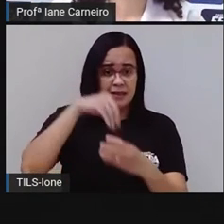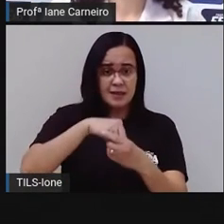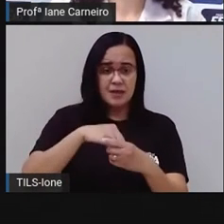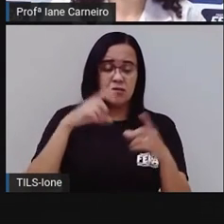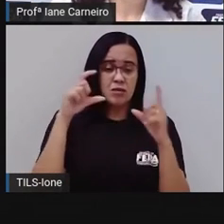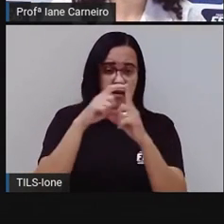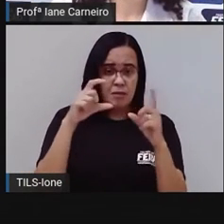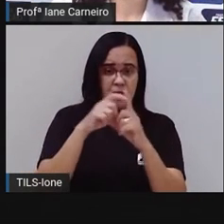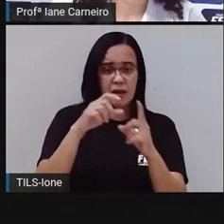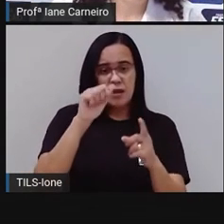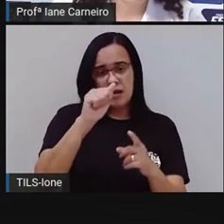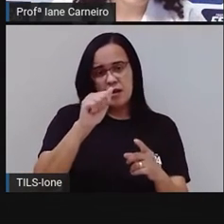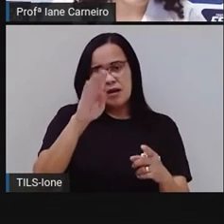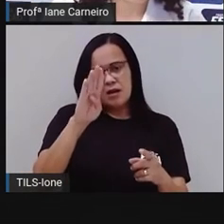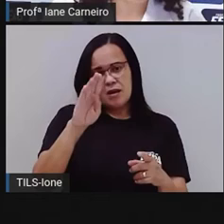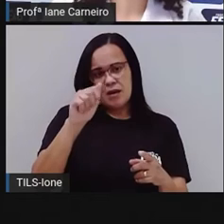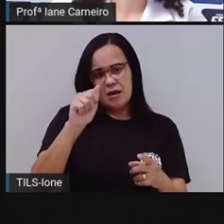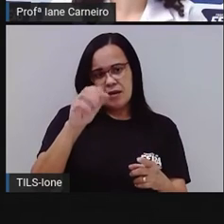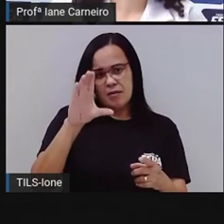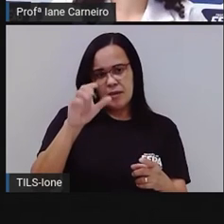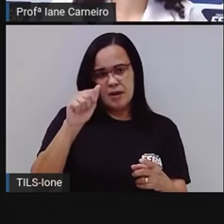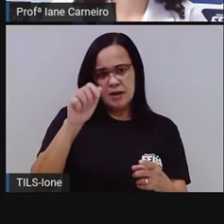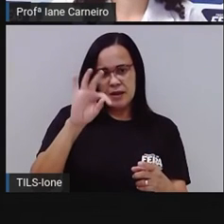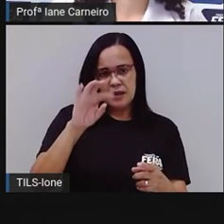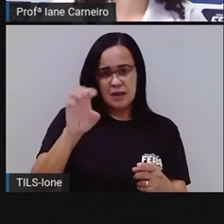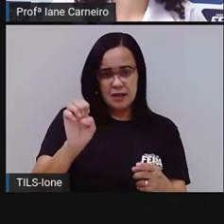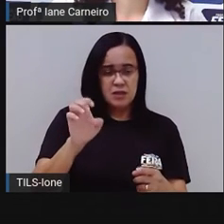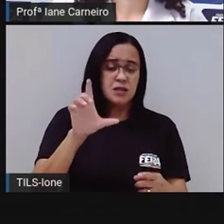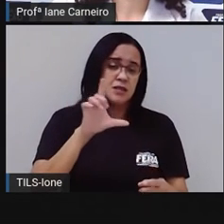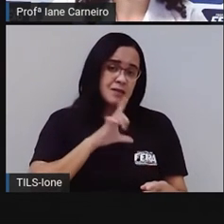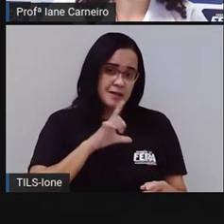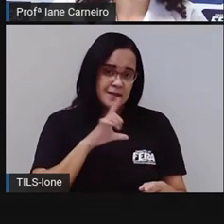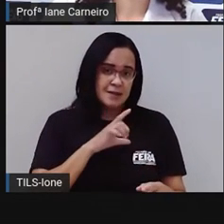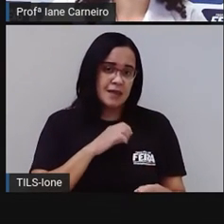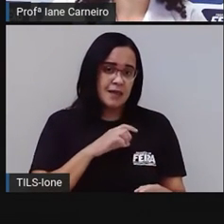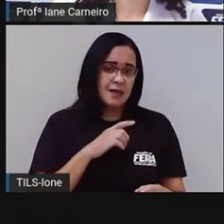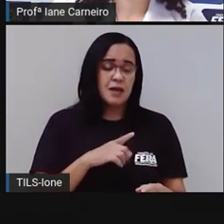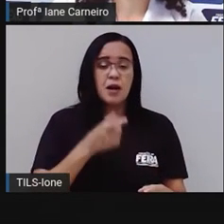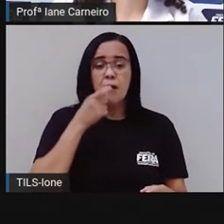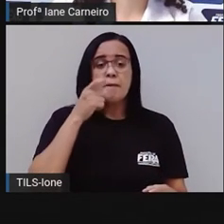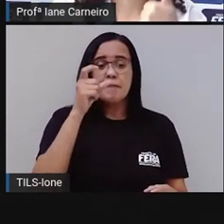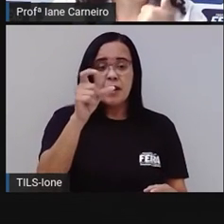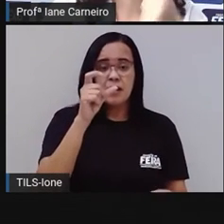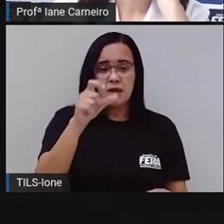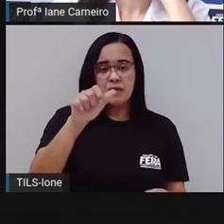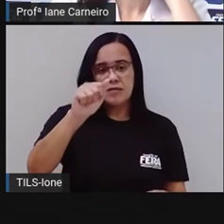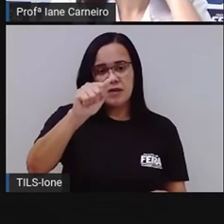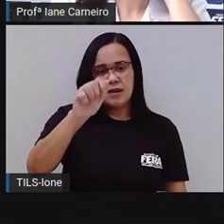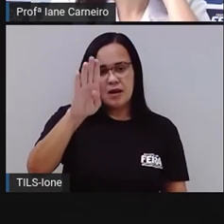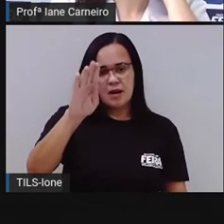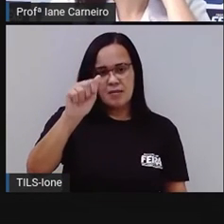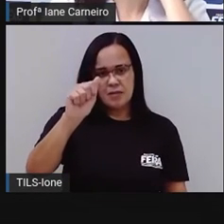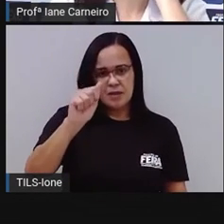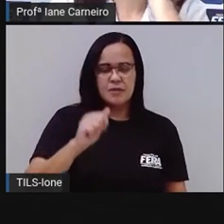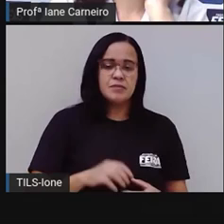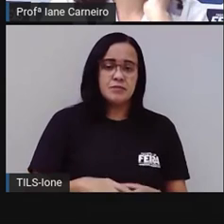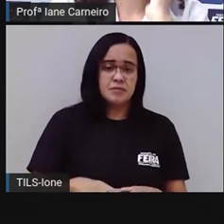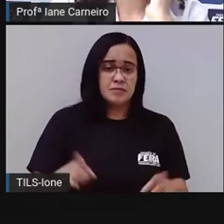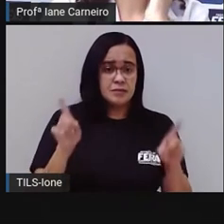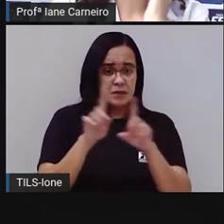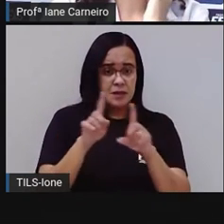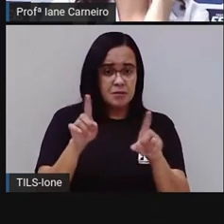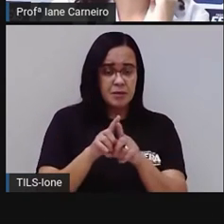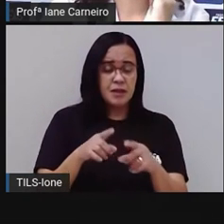palavra abacate tem a palavra aba, ó, tá certo? Na palavra